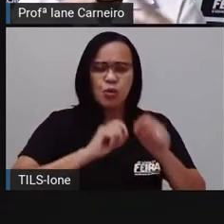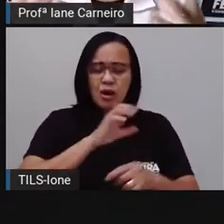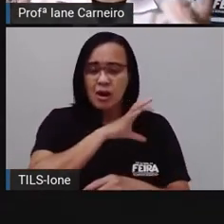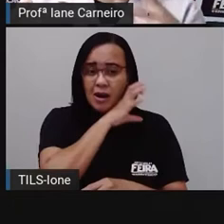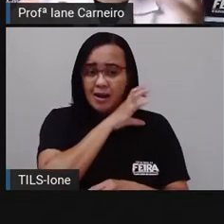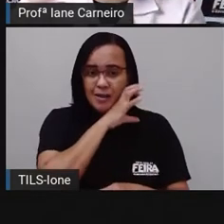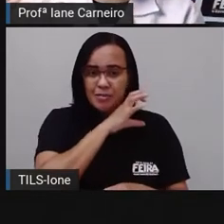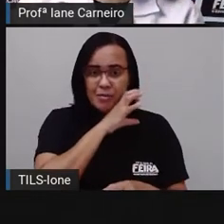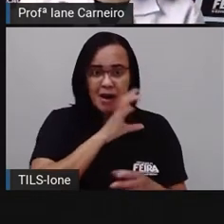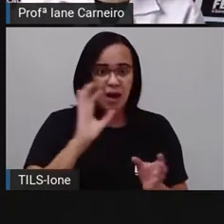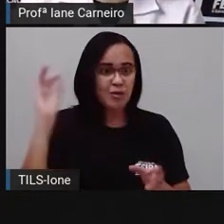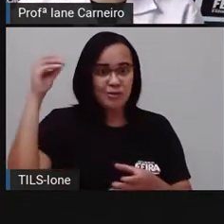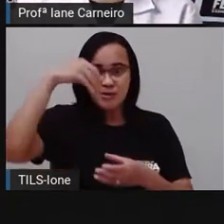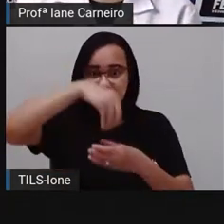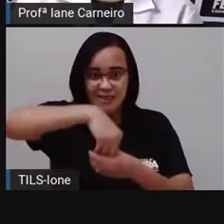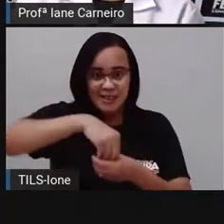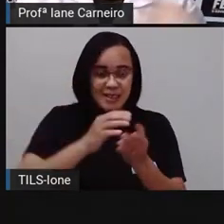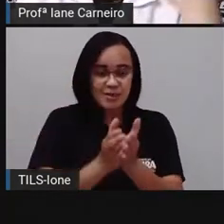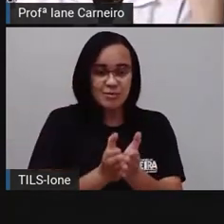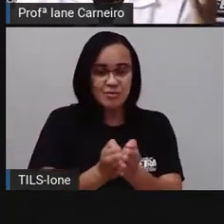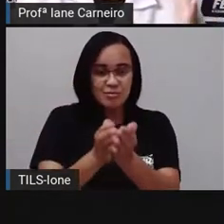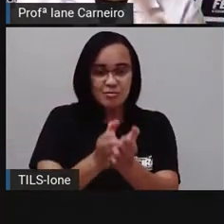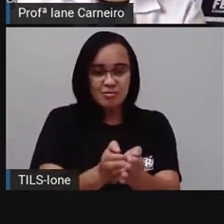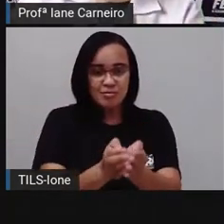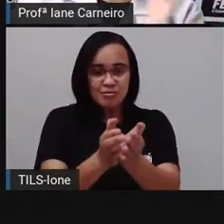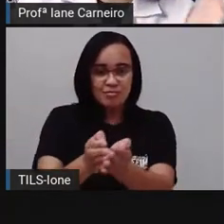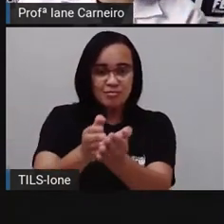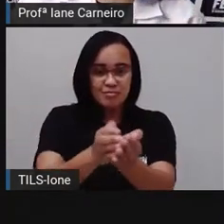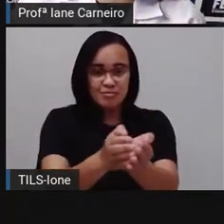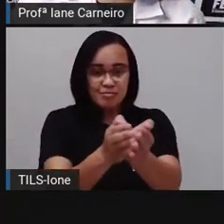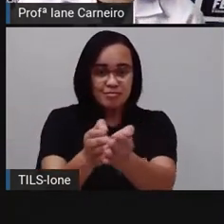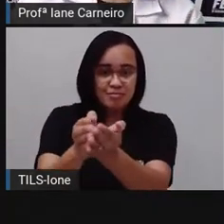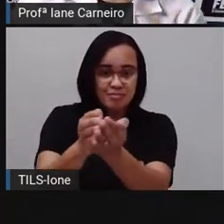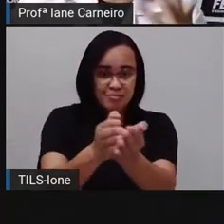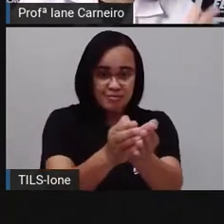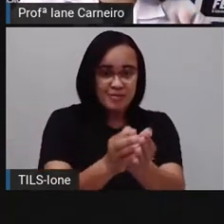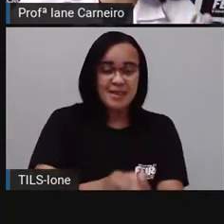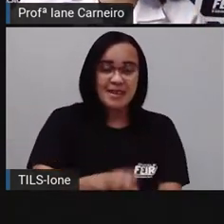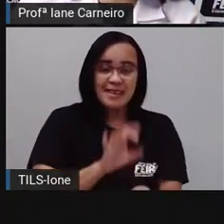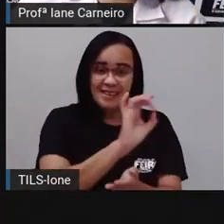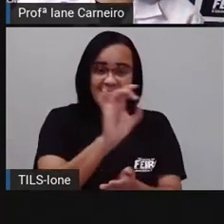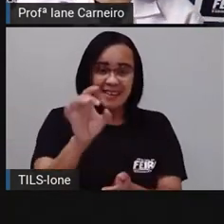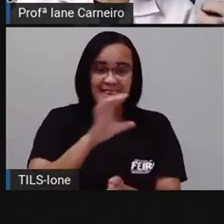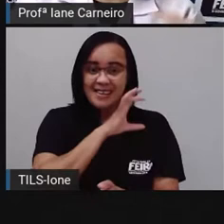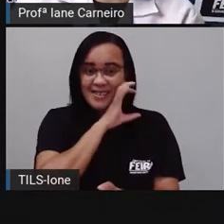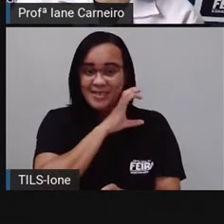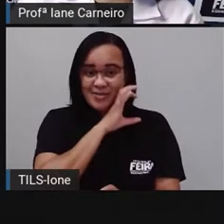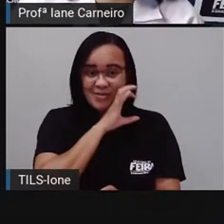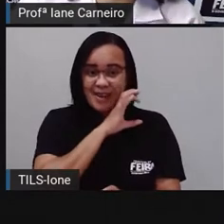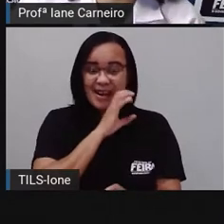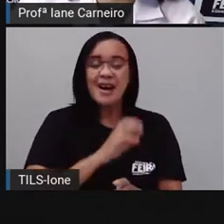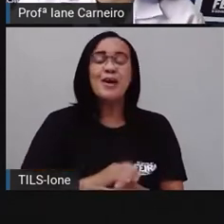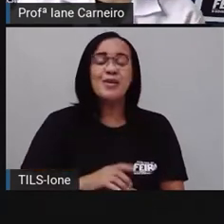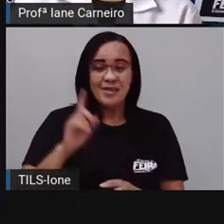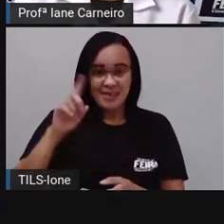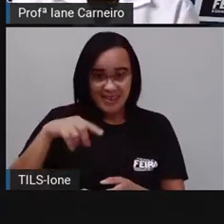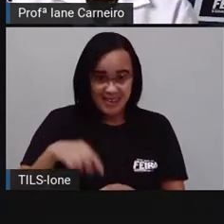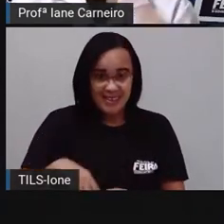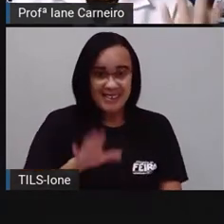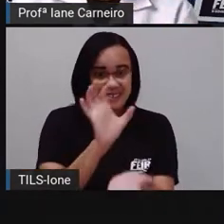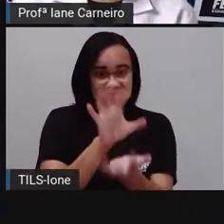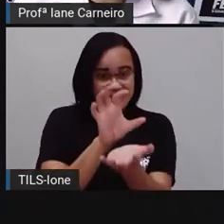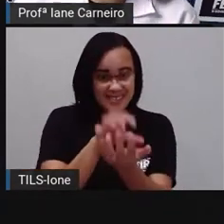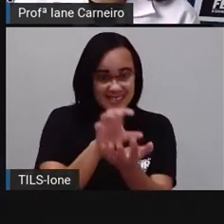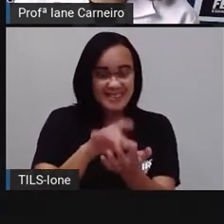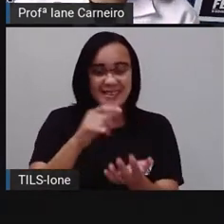estão numa embarcação, né? Então a gente vê um tipo de cada animal, um jacaré ali, nadando, um peixinho. Então